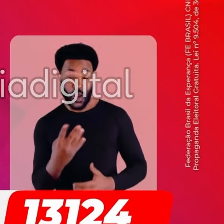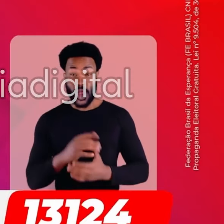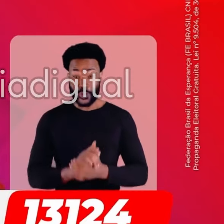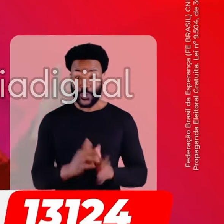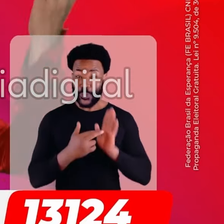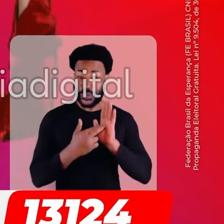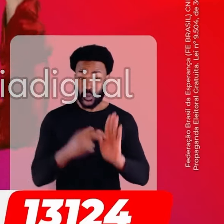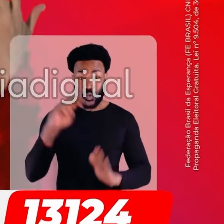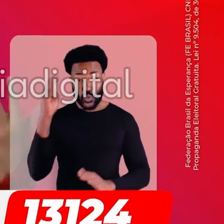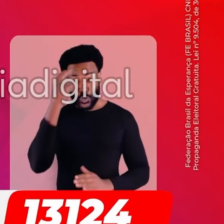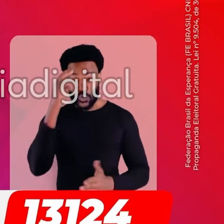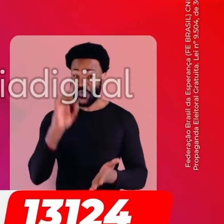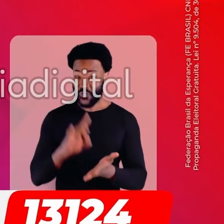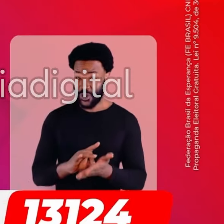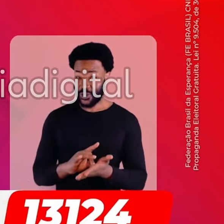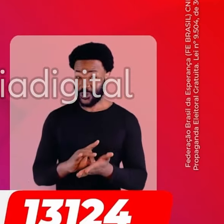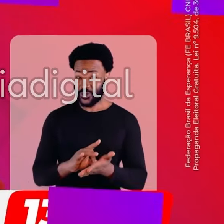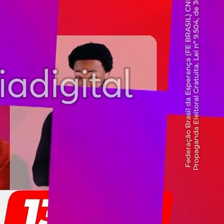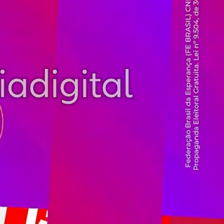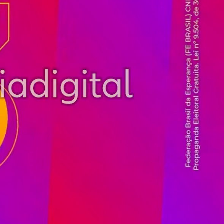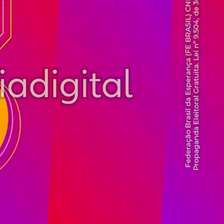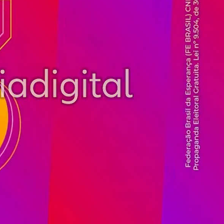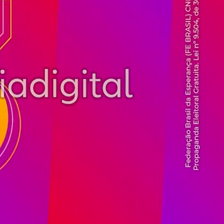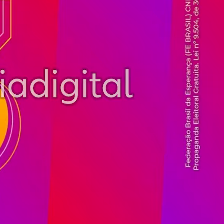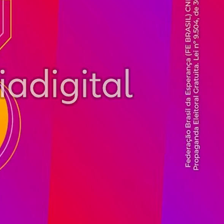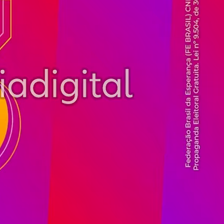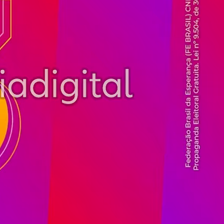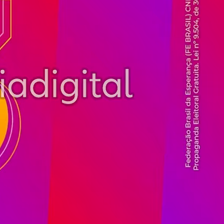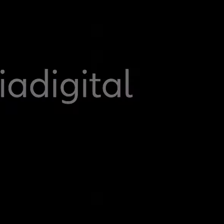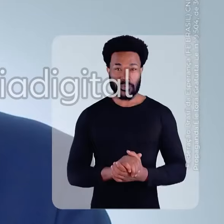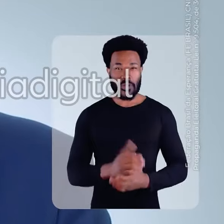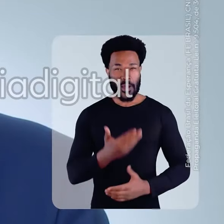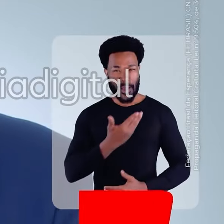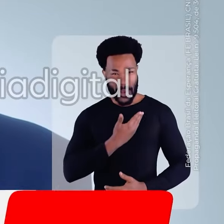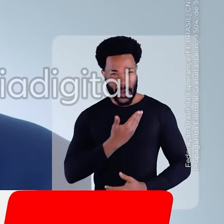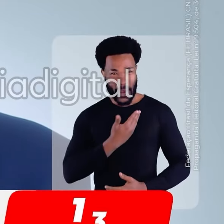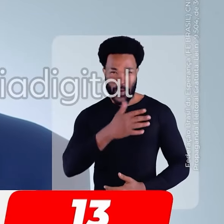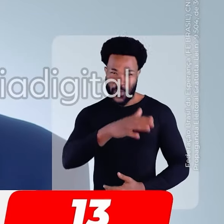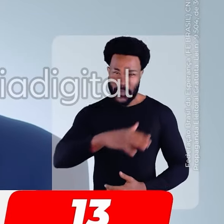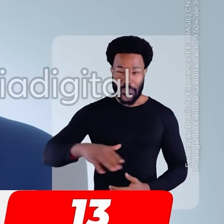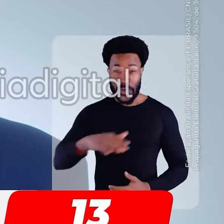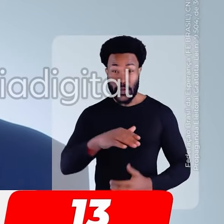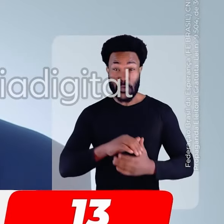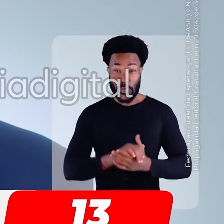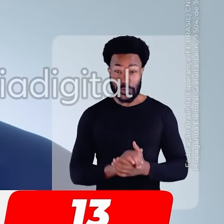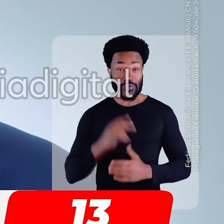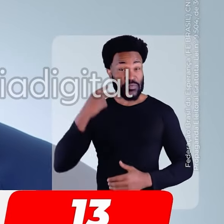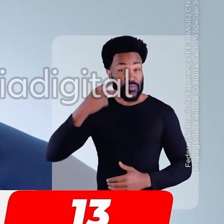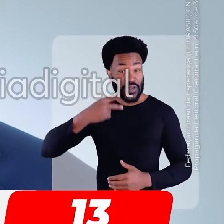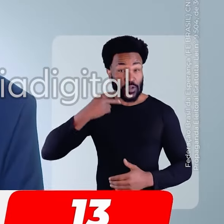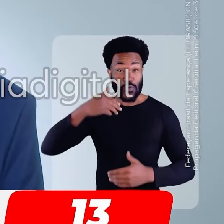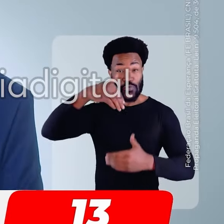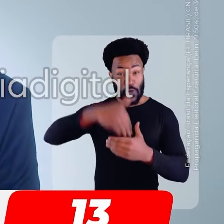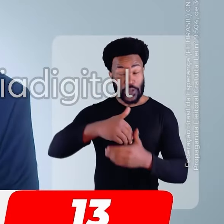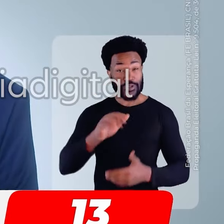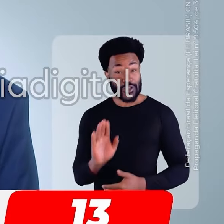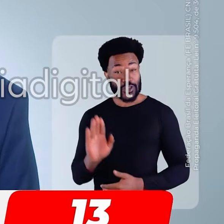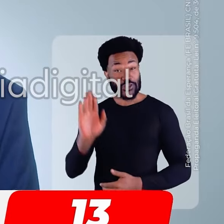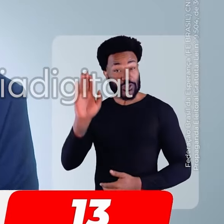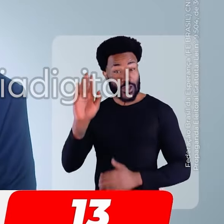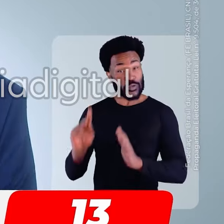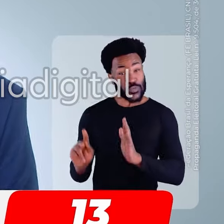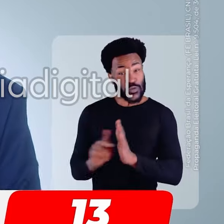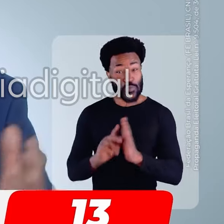A voz da cultura de verdade. Aperte o 13! Minhas amigas e meus amigos, para vereador, vote nos